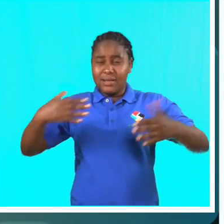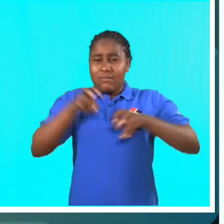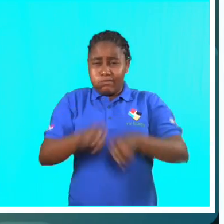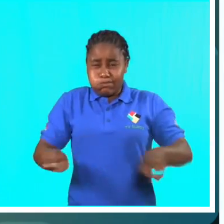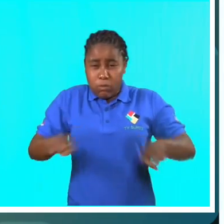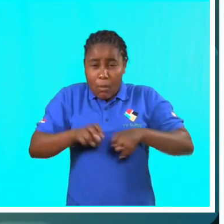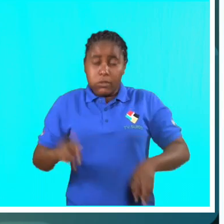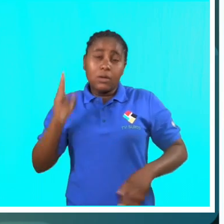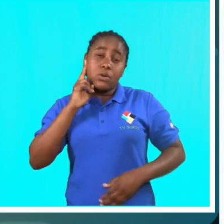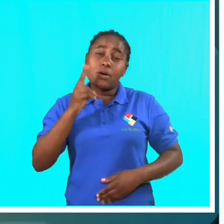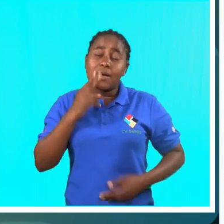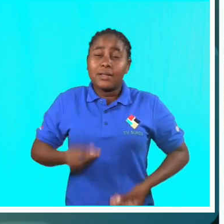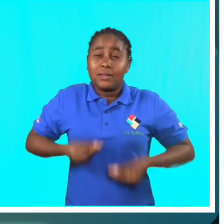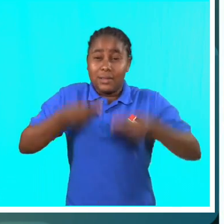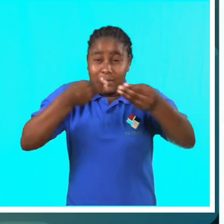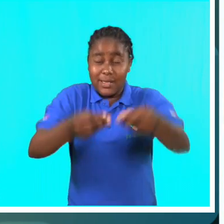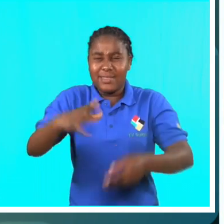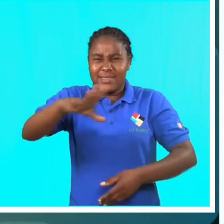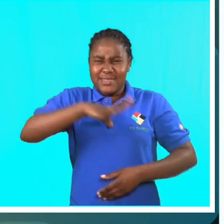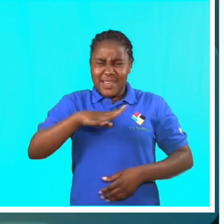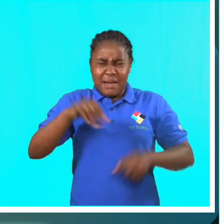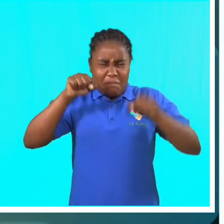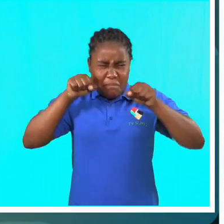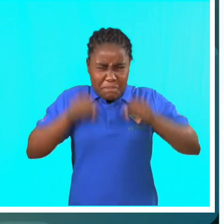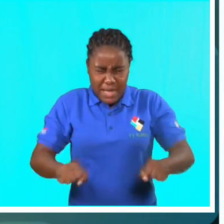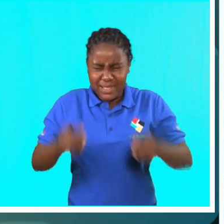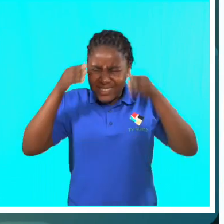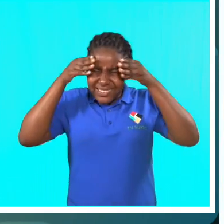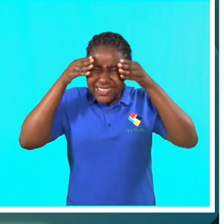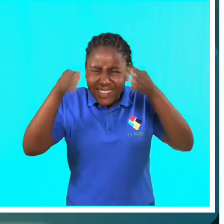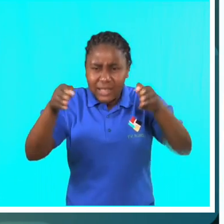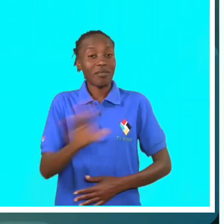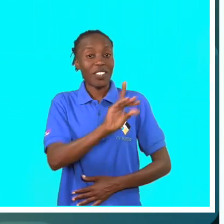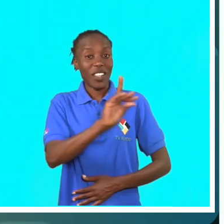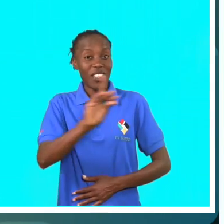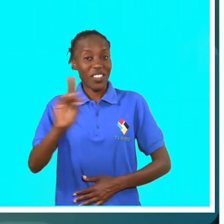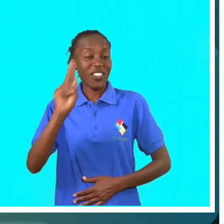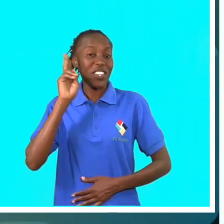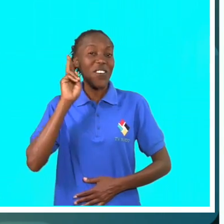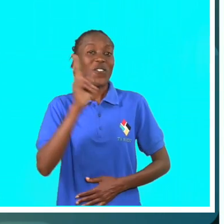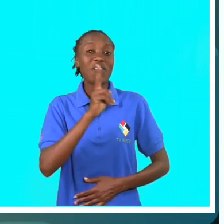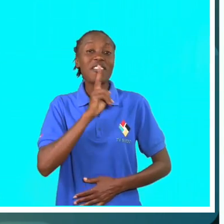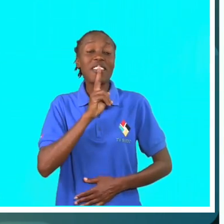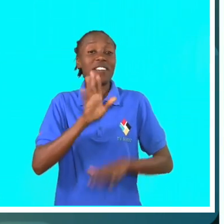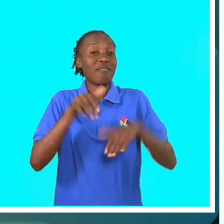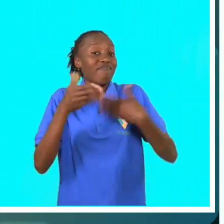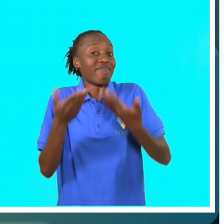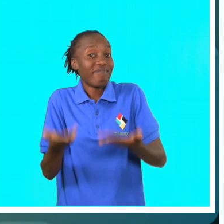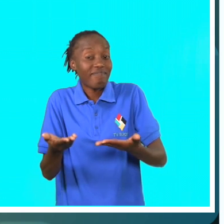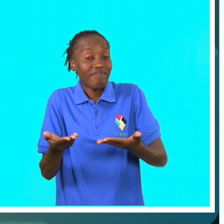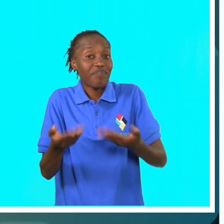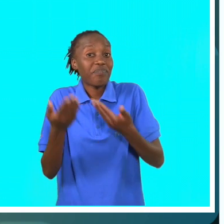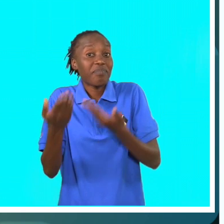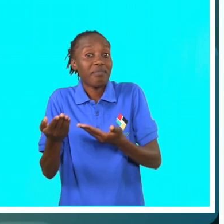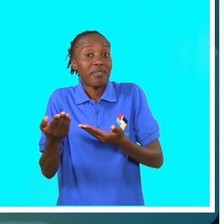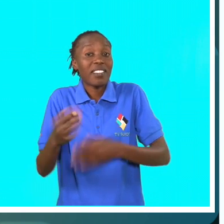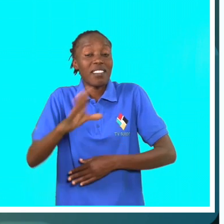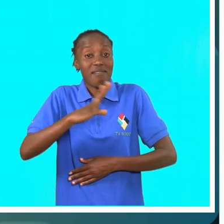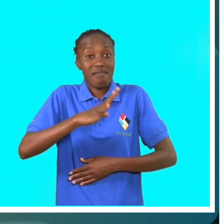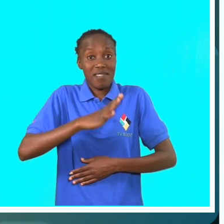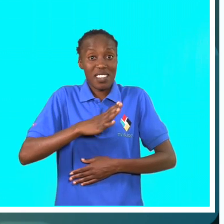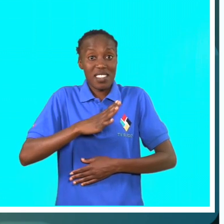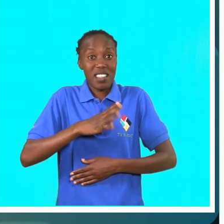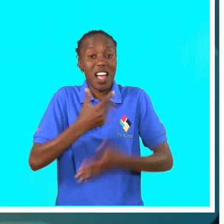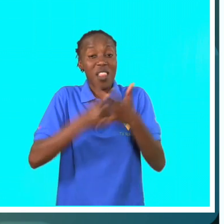daí que devia merecer a devida atenção. As crianças, portanto, com deficiência auditiva,